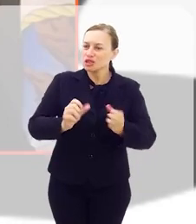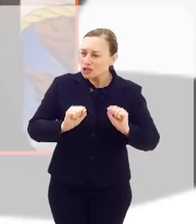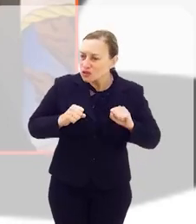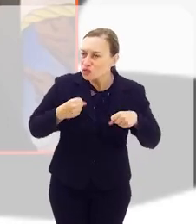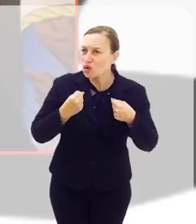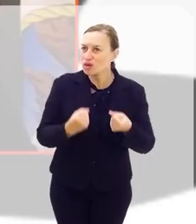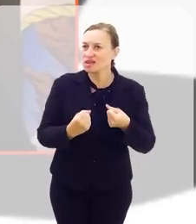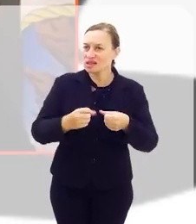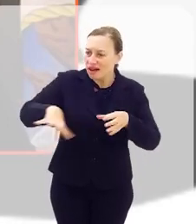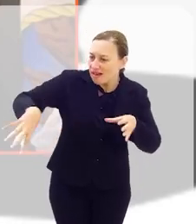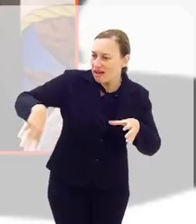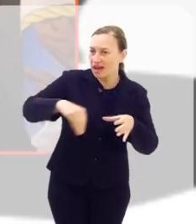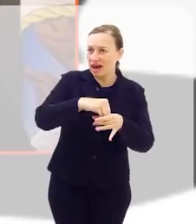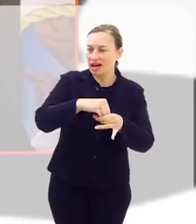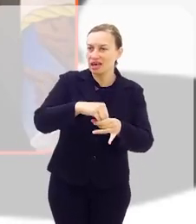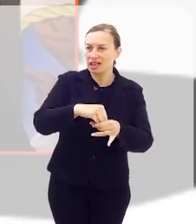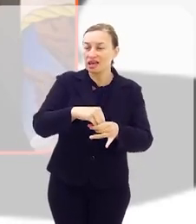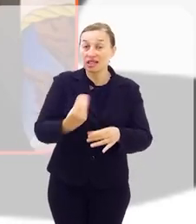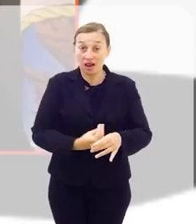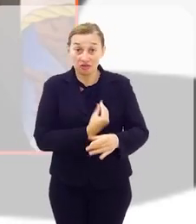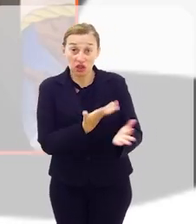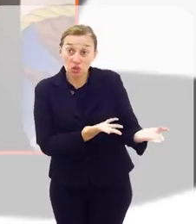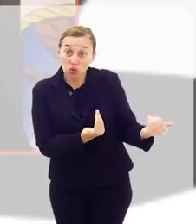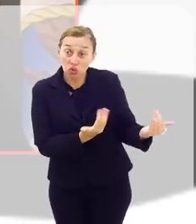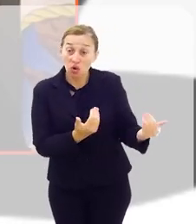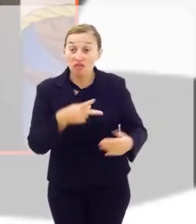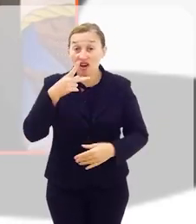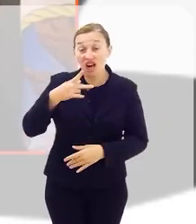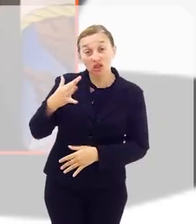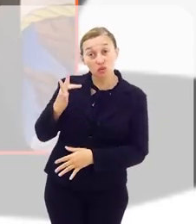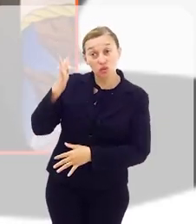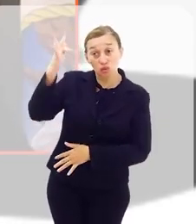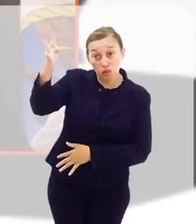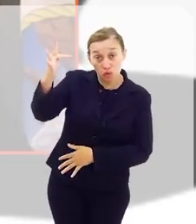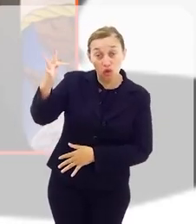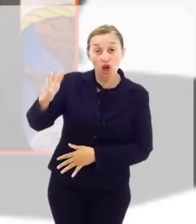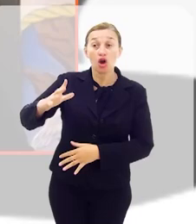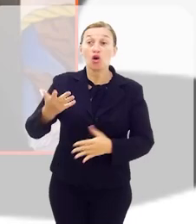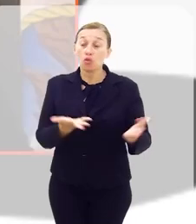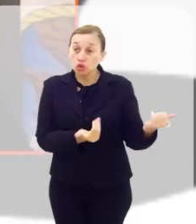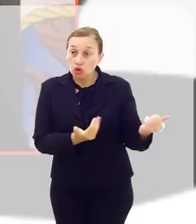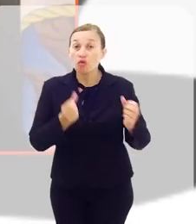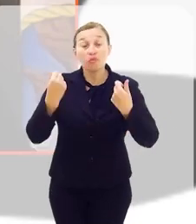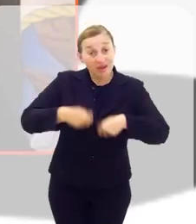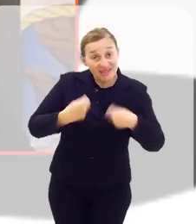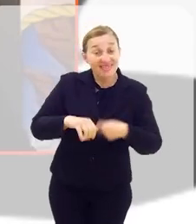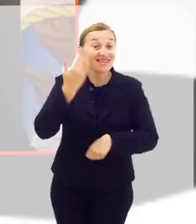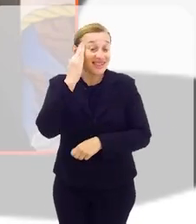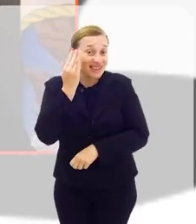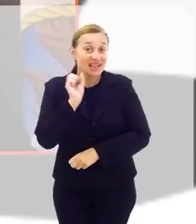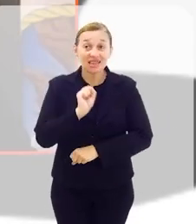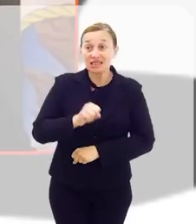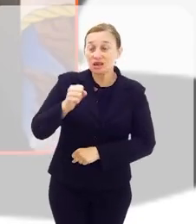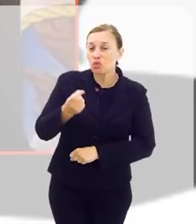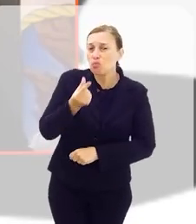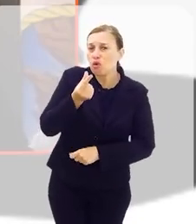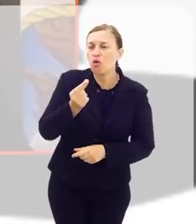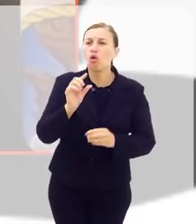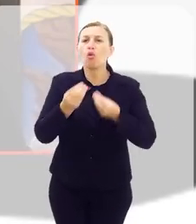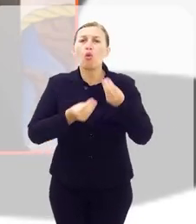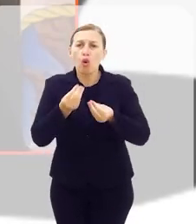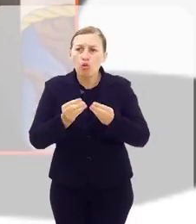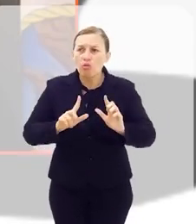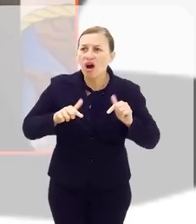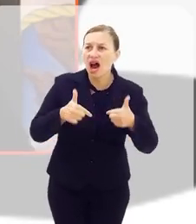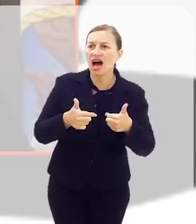procuro agregar na vida da juventude, falando do nosso futuro, a juventude, ela precisa sim entender um pouco melhor como funciona